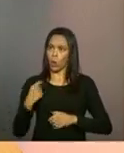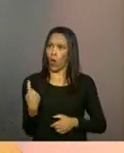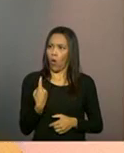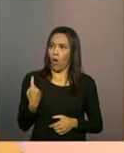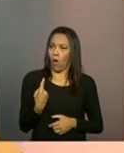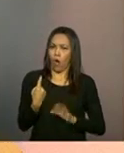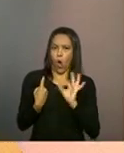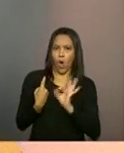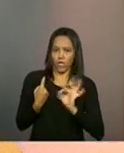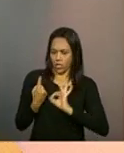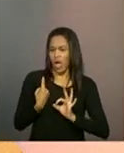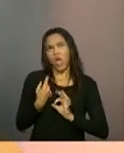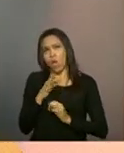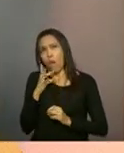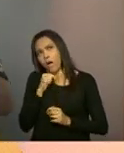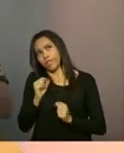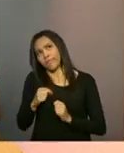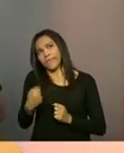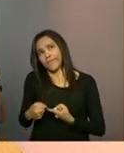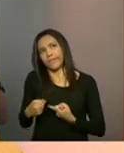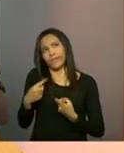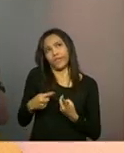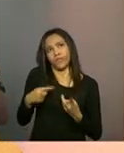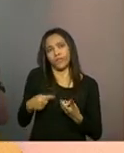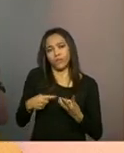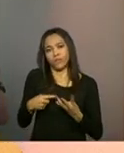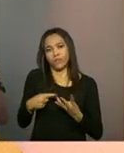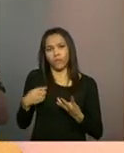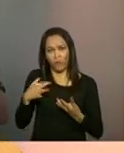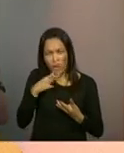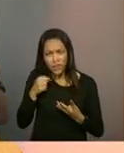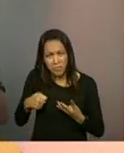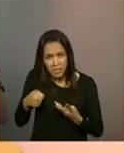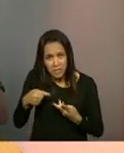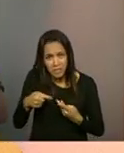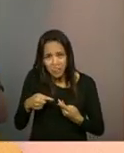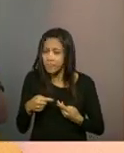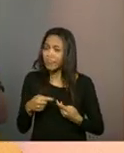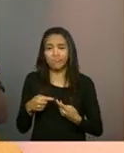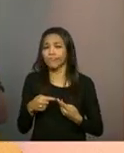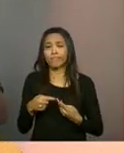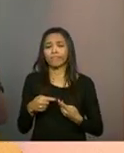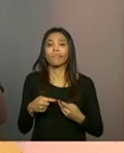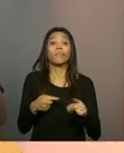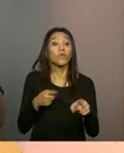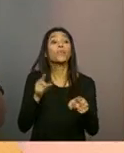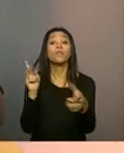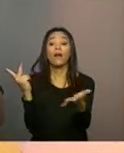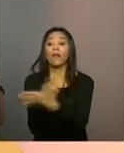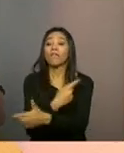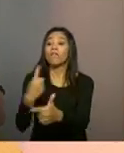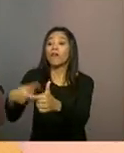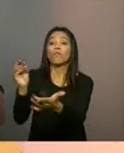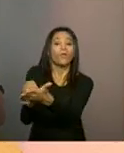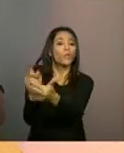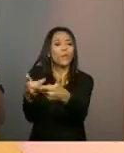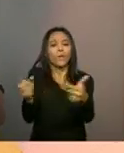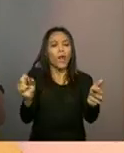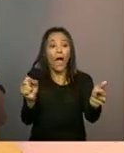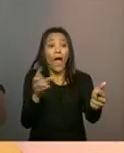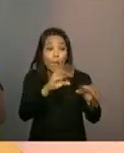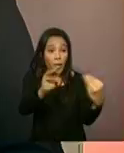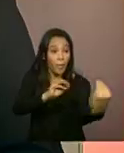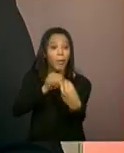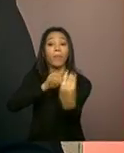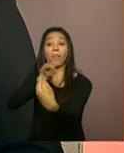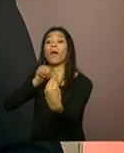precisa disso, então vamos ofertar isso. Não, é um trabalho que precisa ser construído conjuntamente. Aí, também, o caráter inovador,